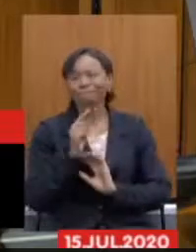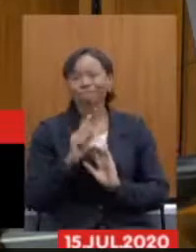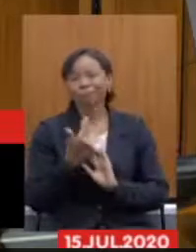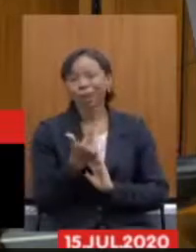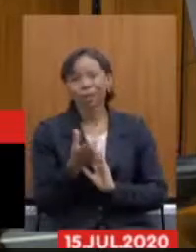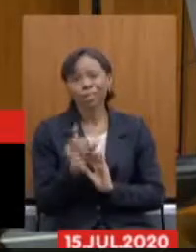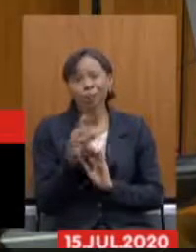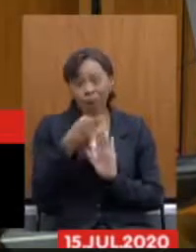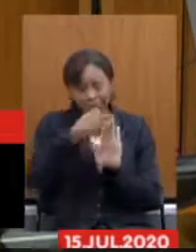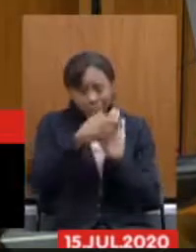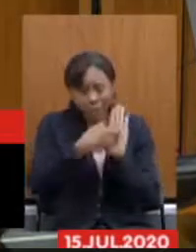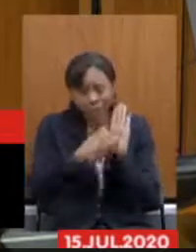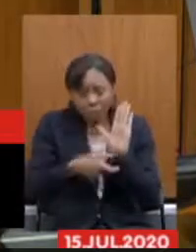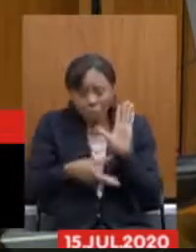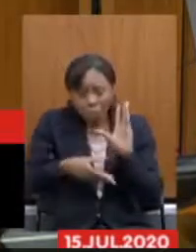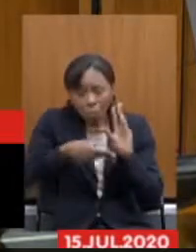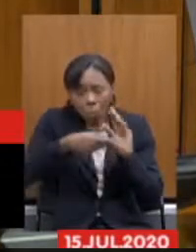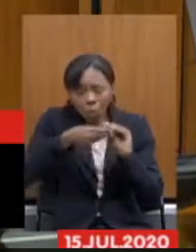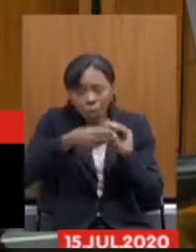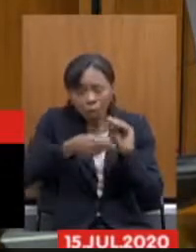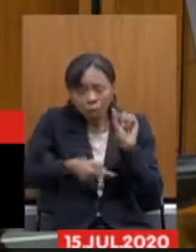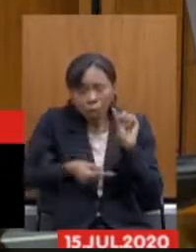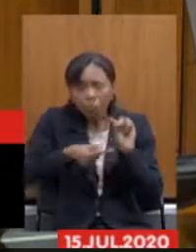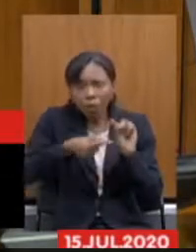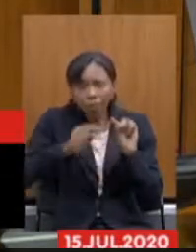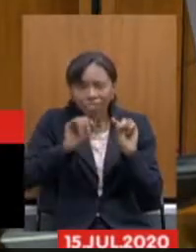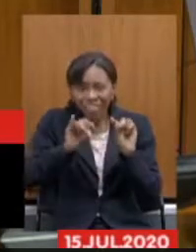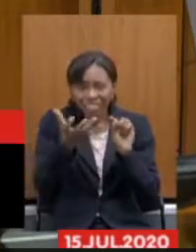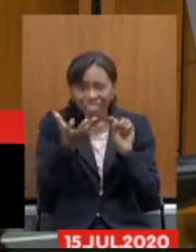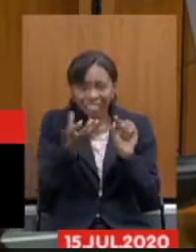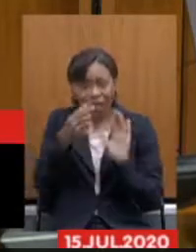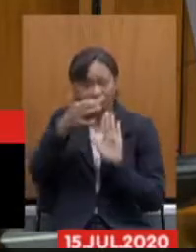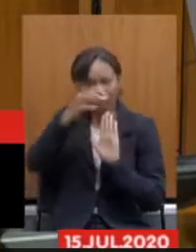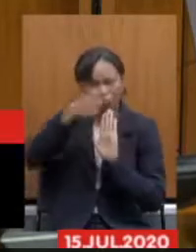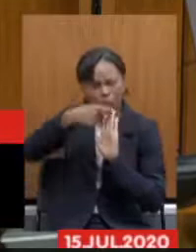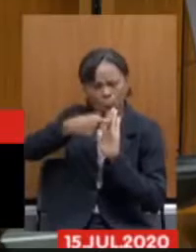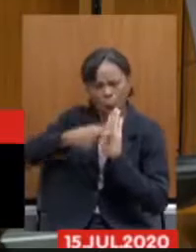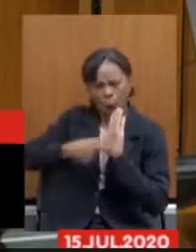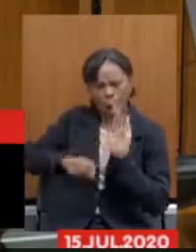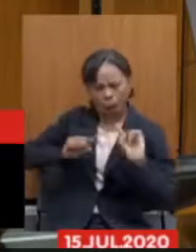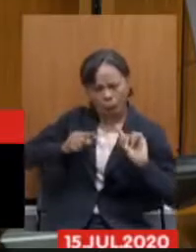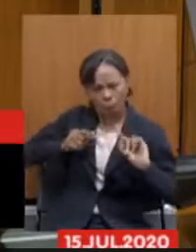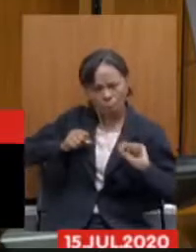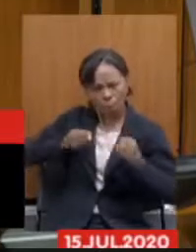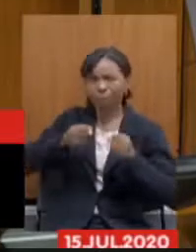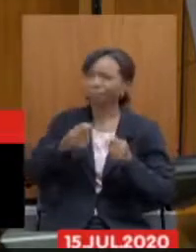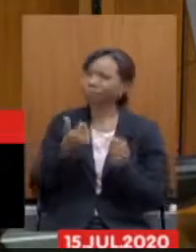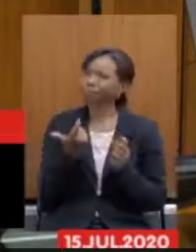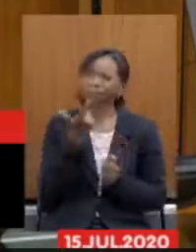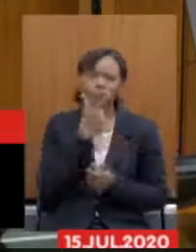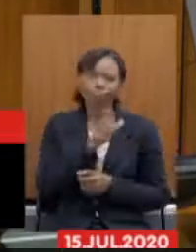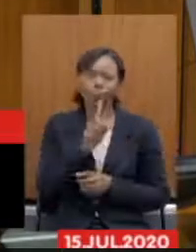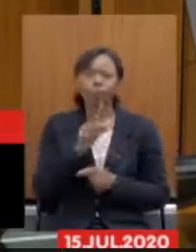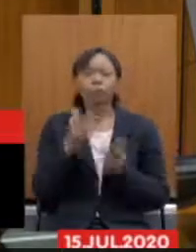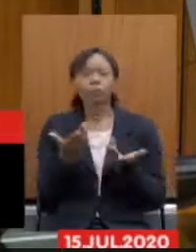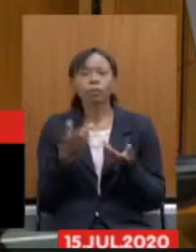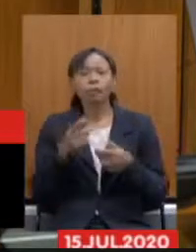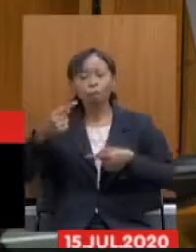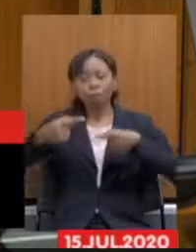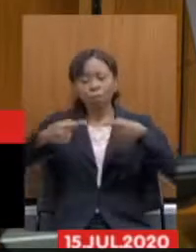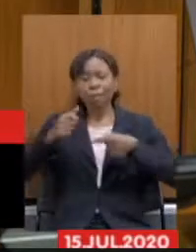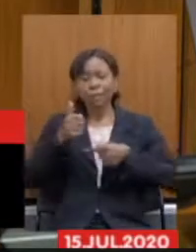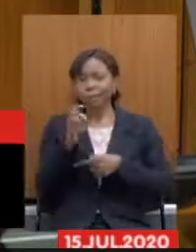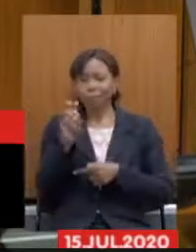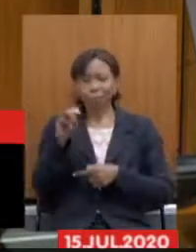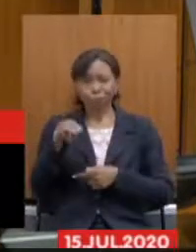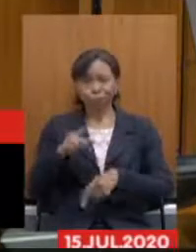fazer um texto de defesa sobre essas questões você não consegue e segundo esse debate 15 minutos que meu tempo